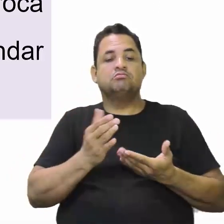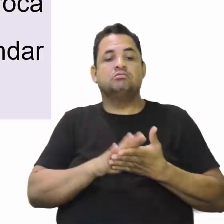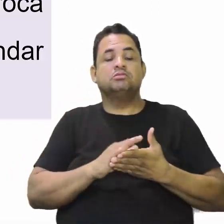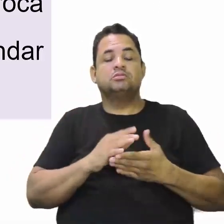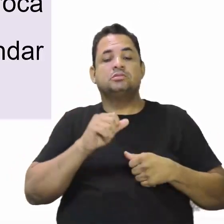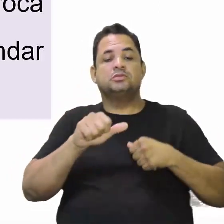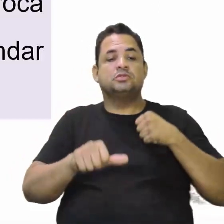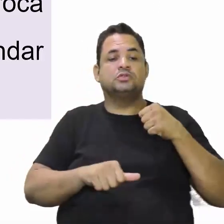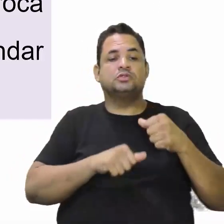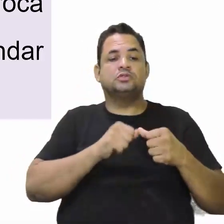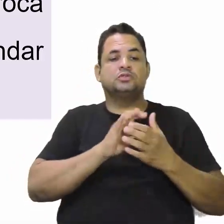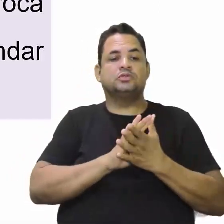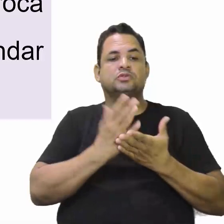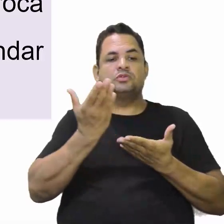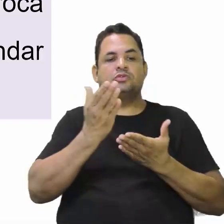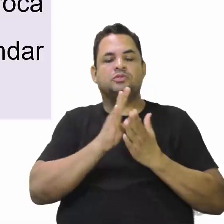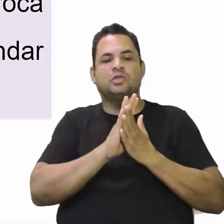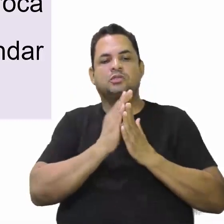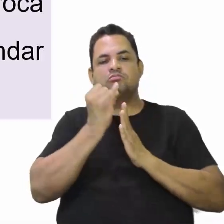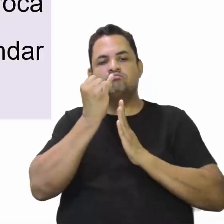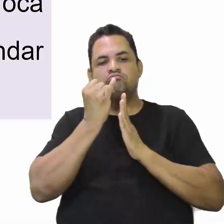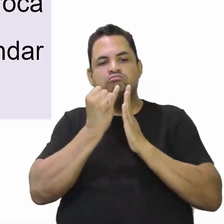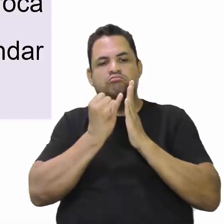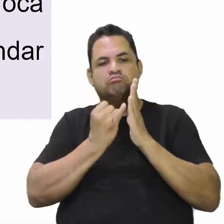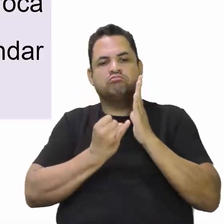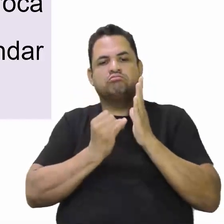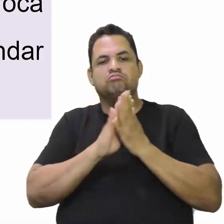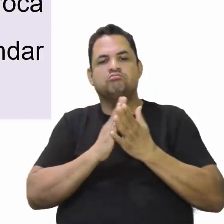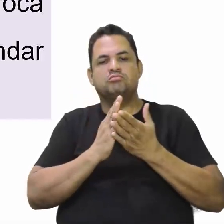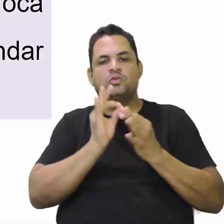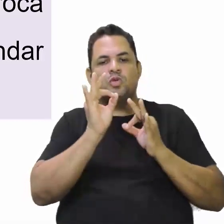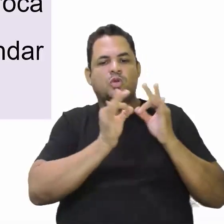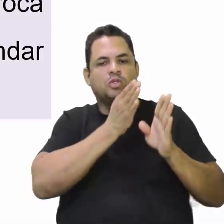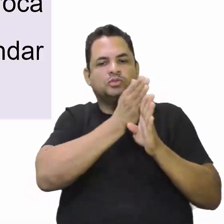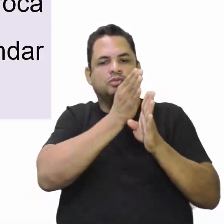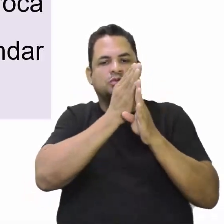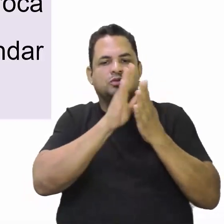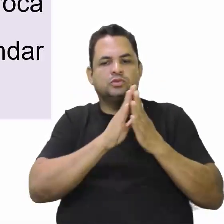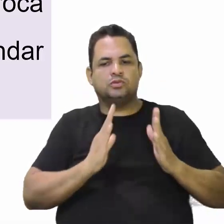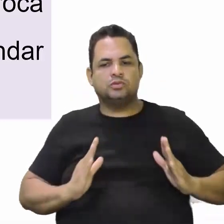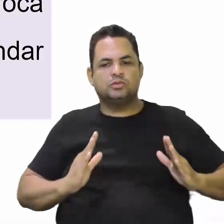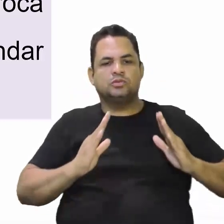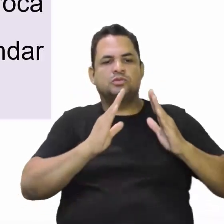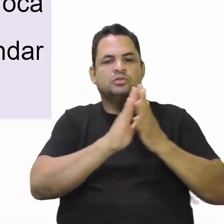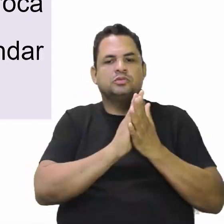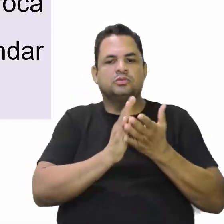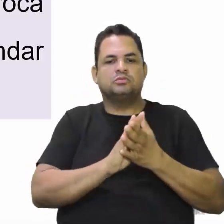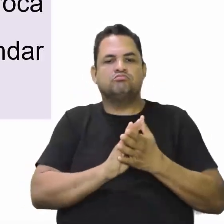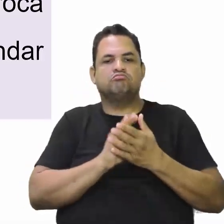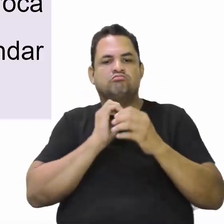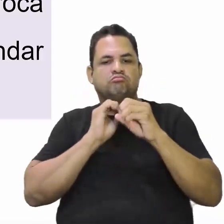tributos, de construir fortalezas, fundar a cidade, catequizar os nativos.